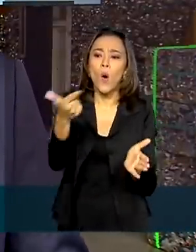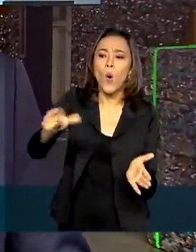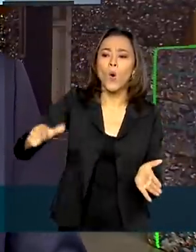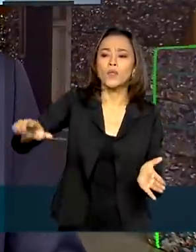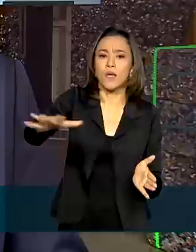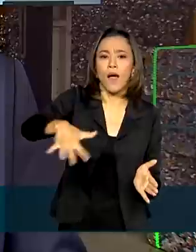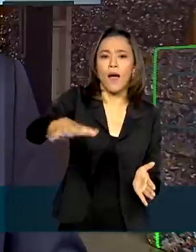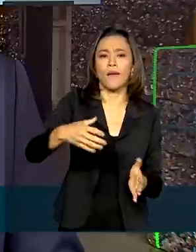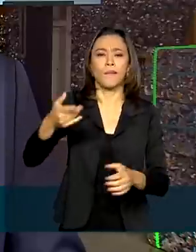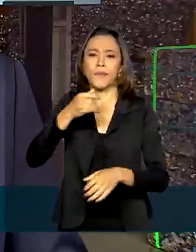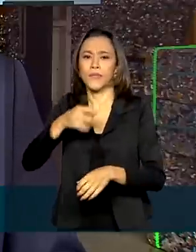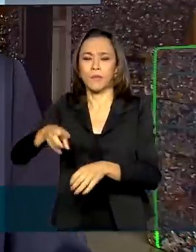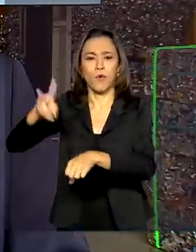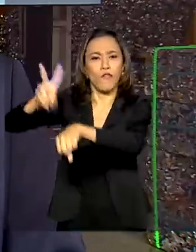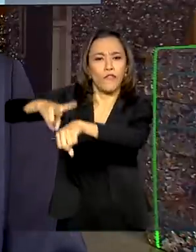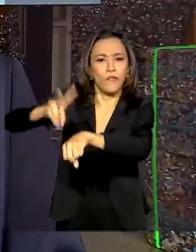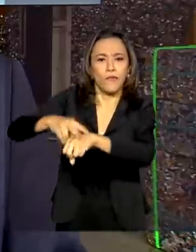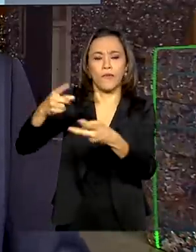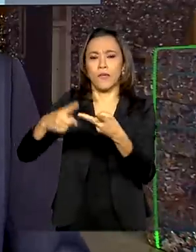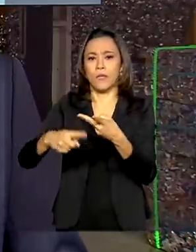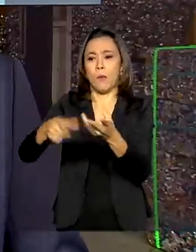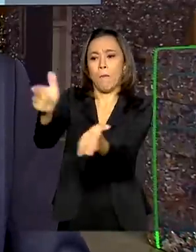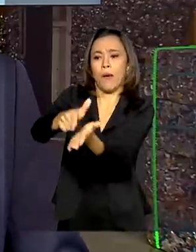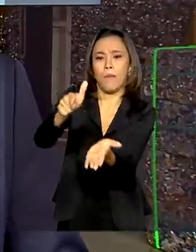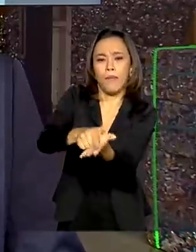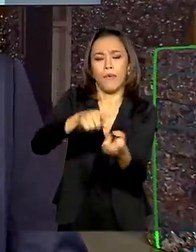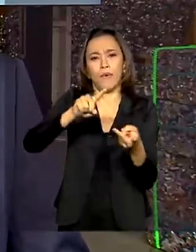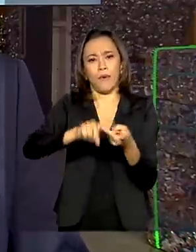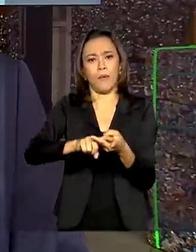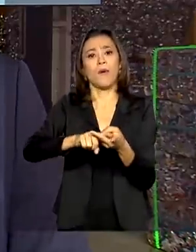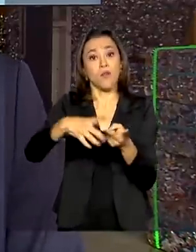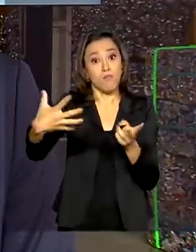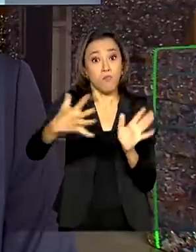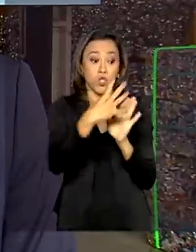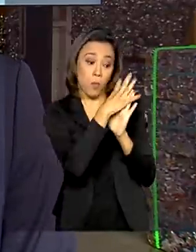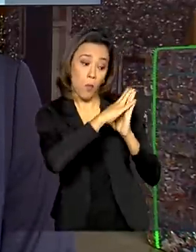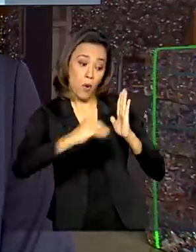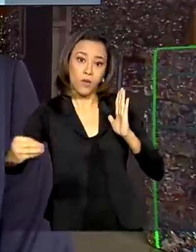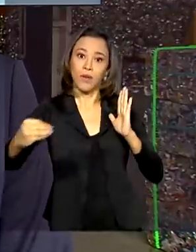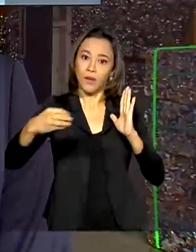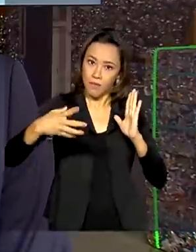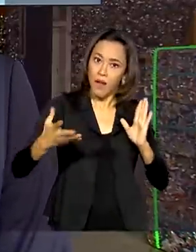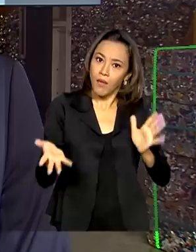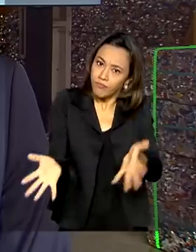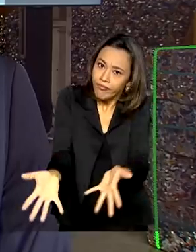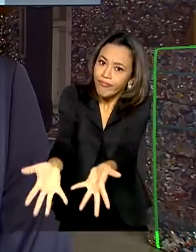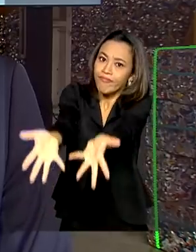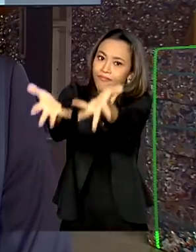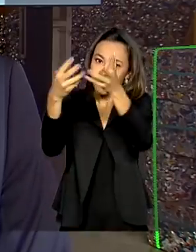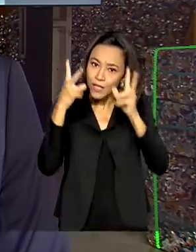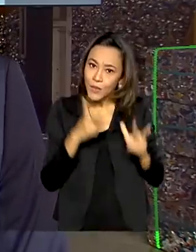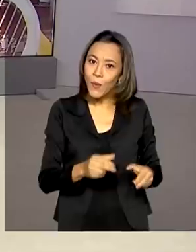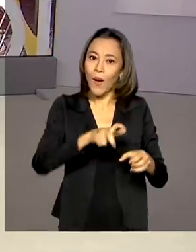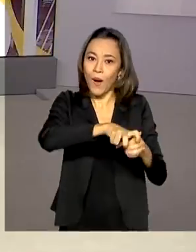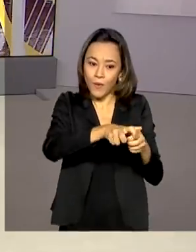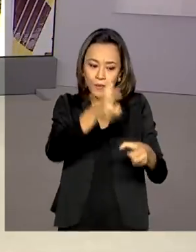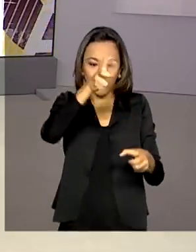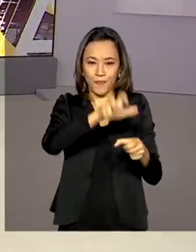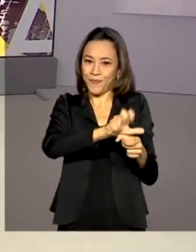como vidro, papel, papelão, enfim, também avancem nesses outros, nesses mecanismos de reciclagem.